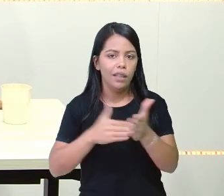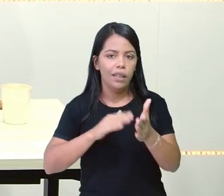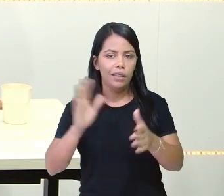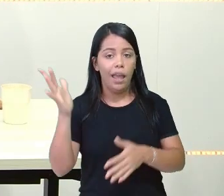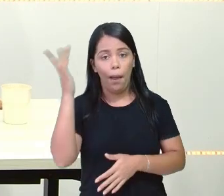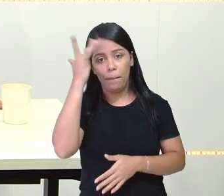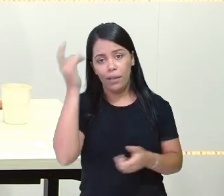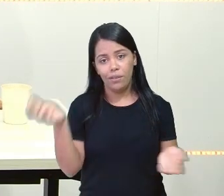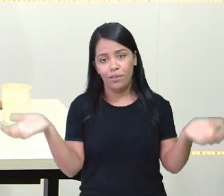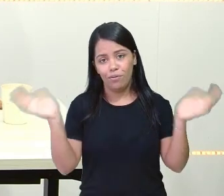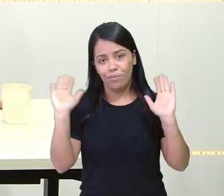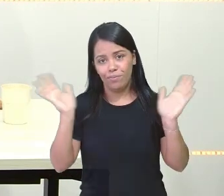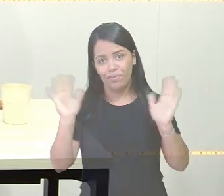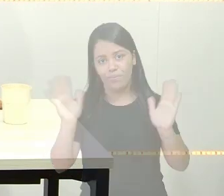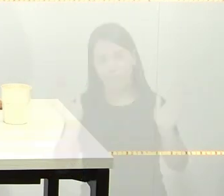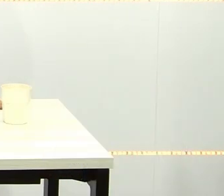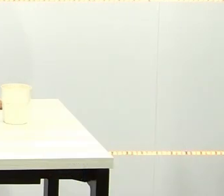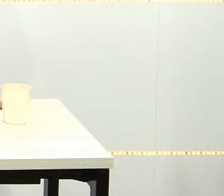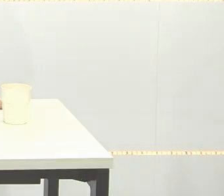amanhã. Tchau, tchau.